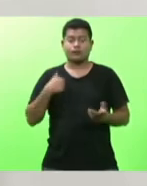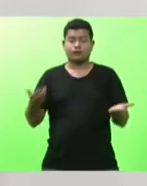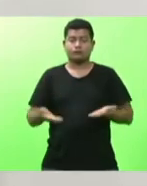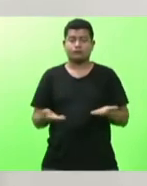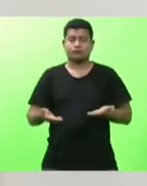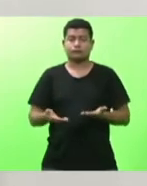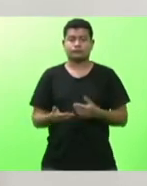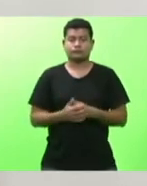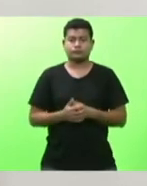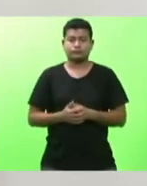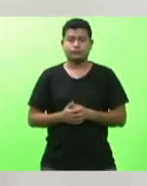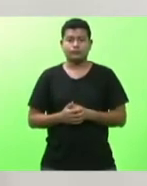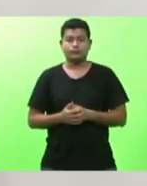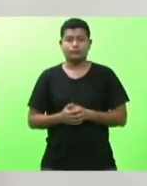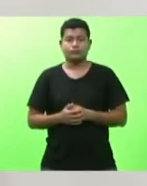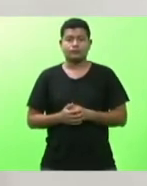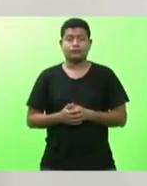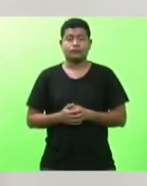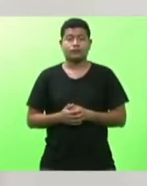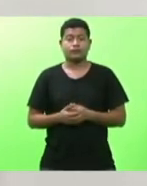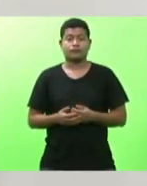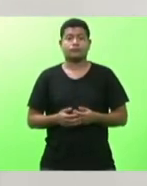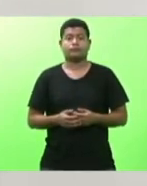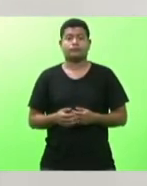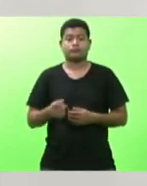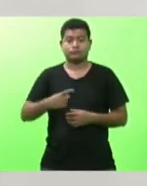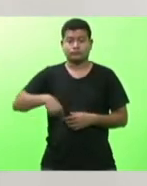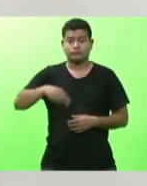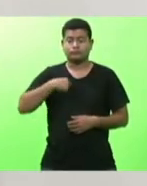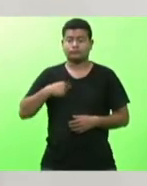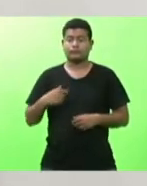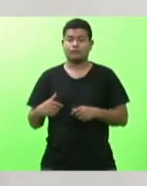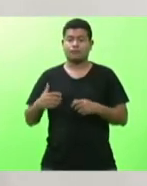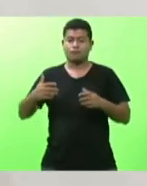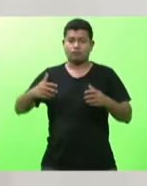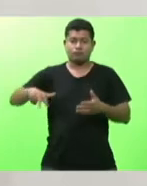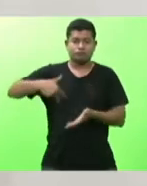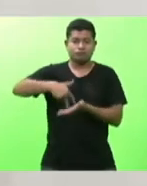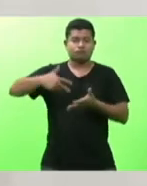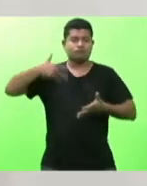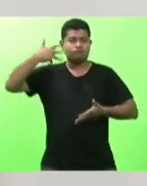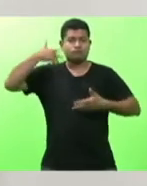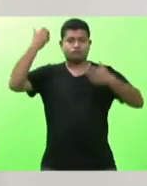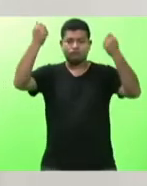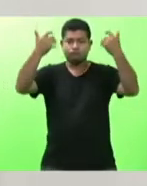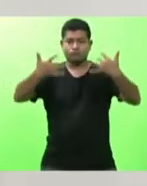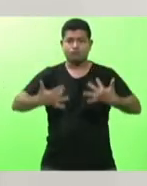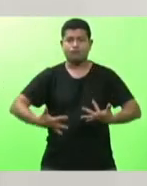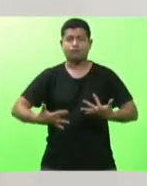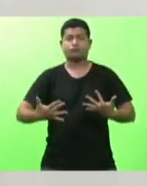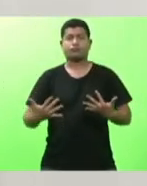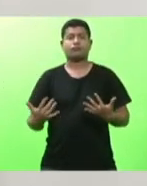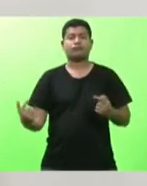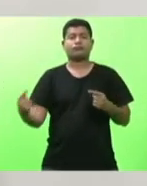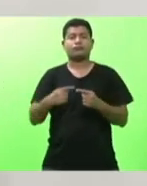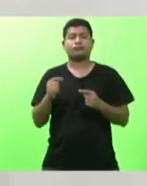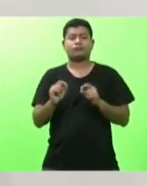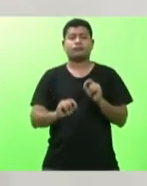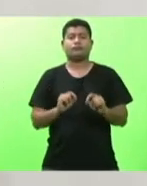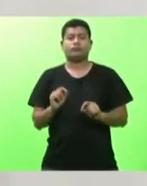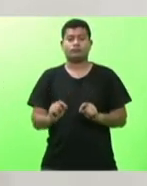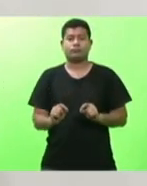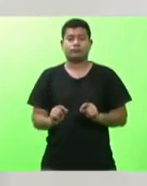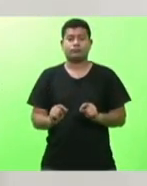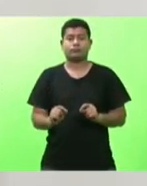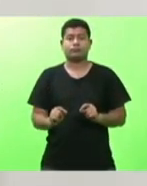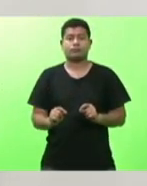A nossa fala no dia de hoje trago a esta tribuna diz